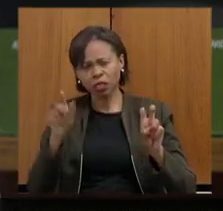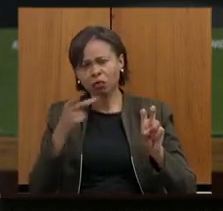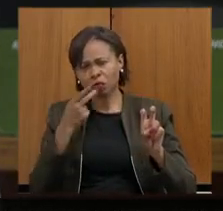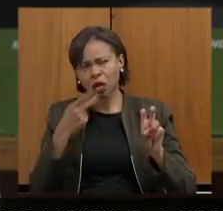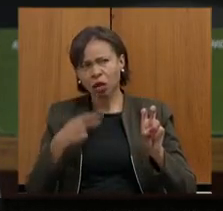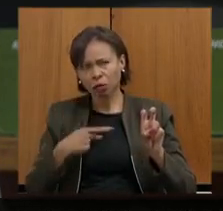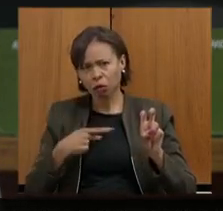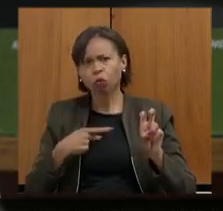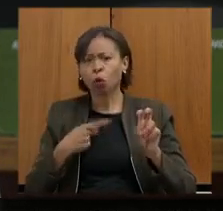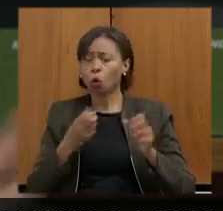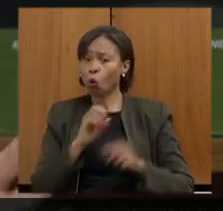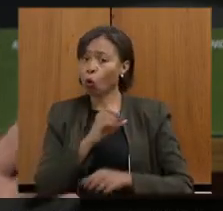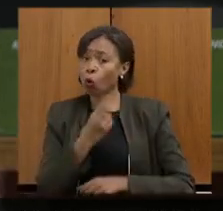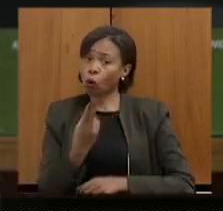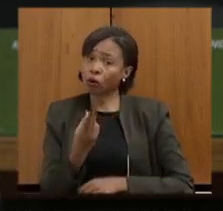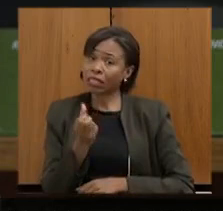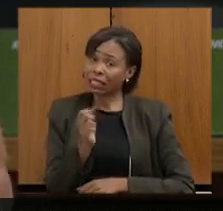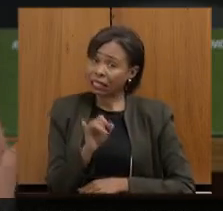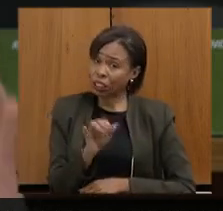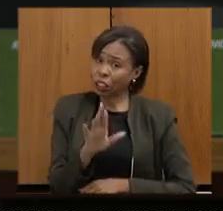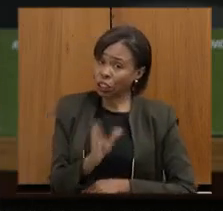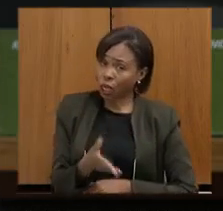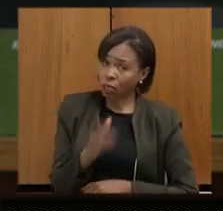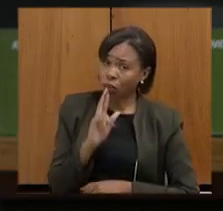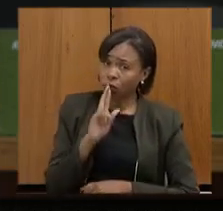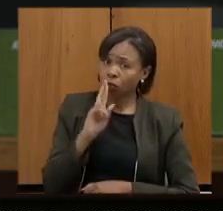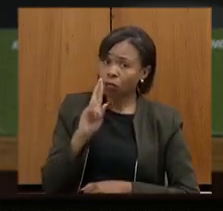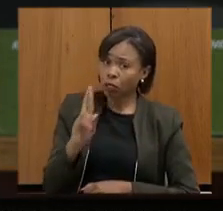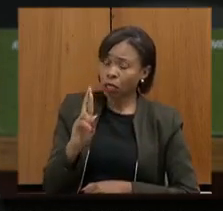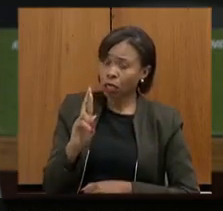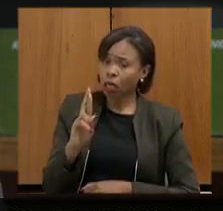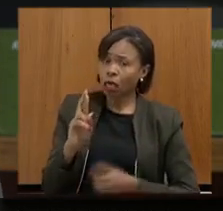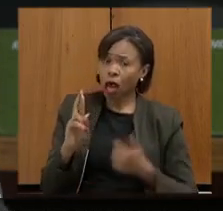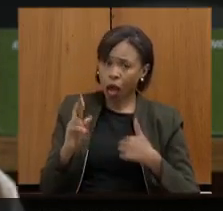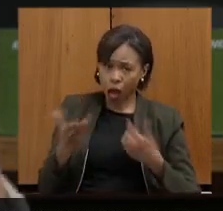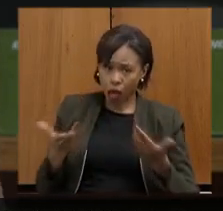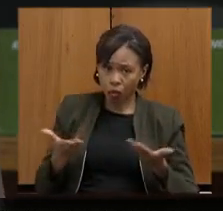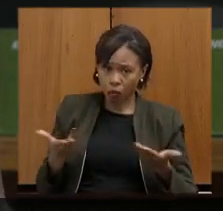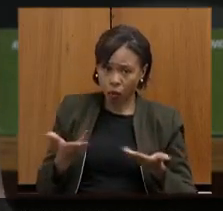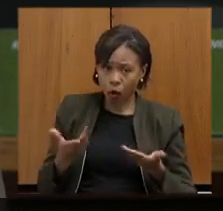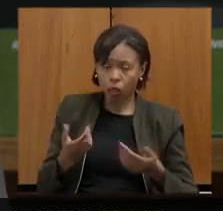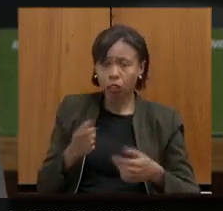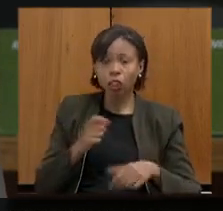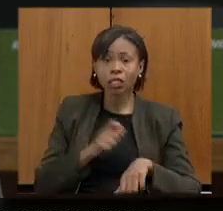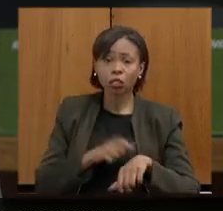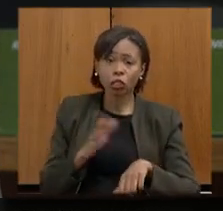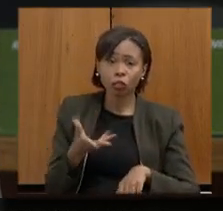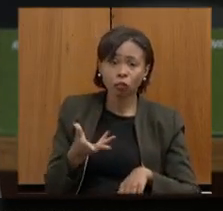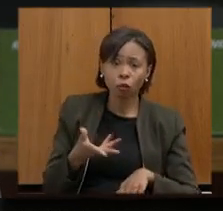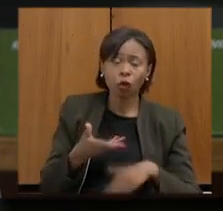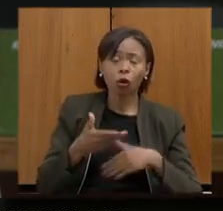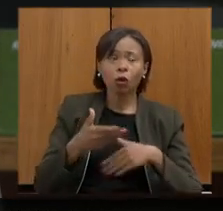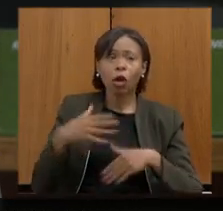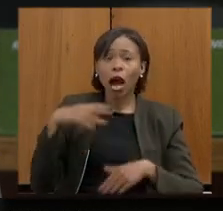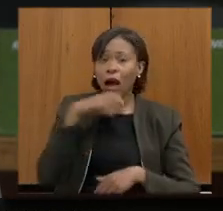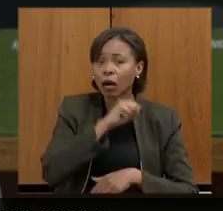reporta ou se realmente já respondi aqui com isso que eu falo da celeridade dos desenvolvimentos dos